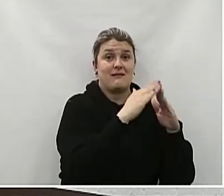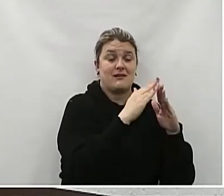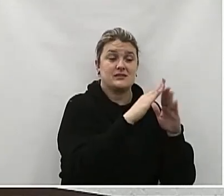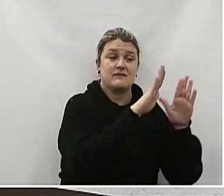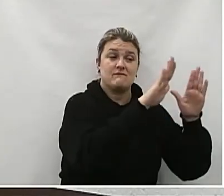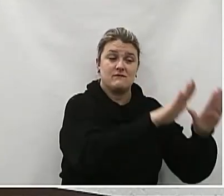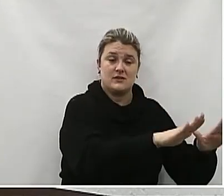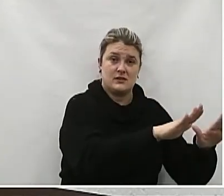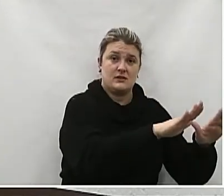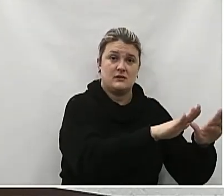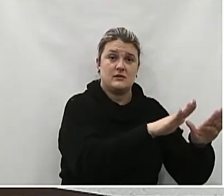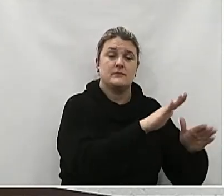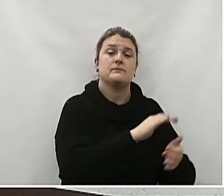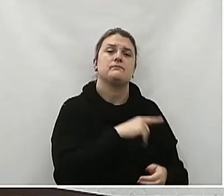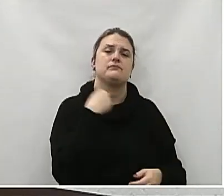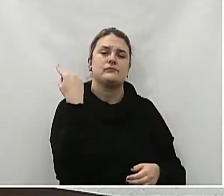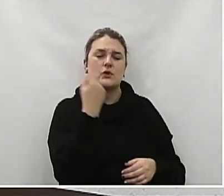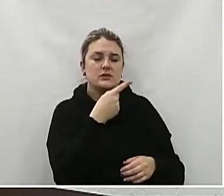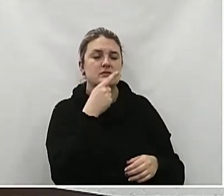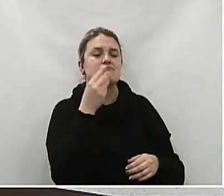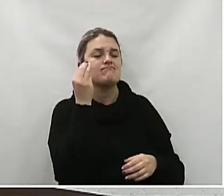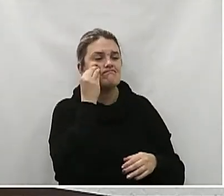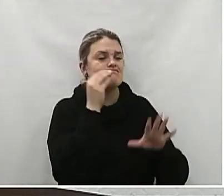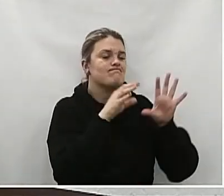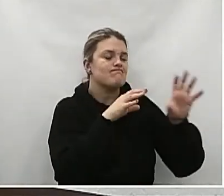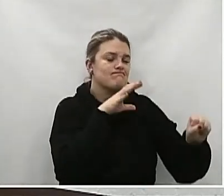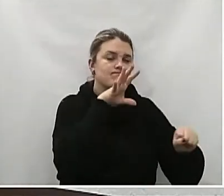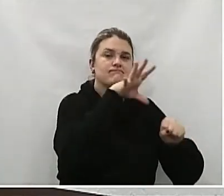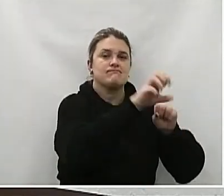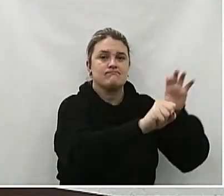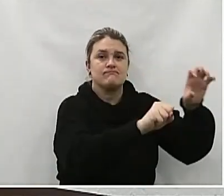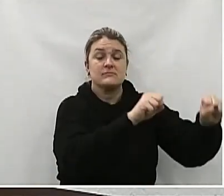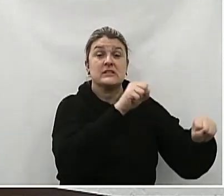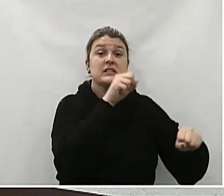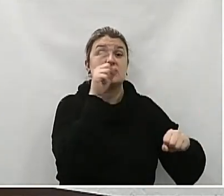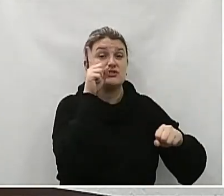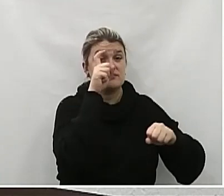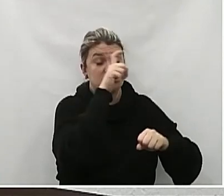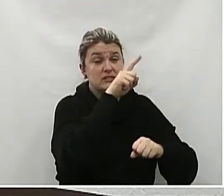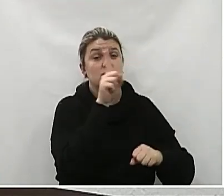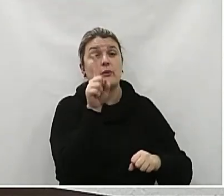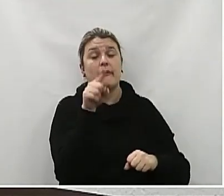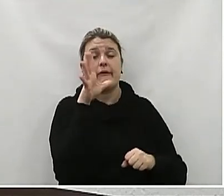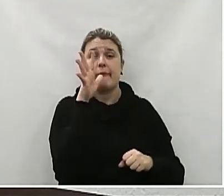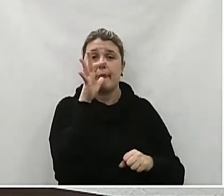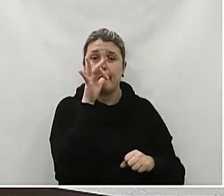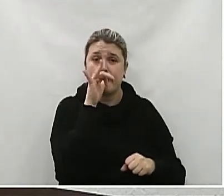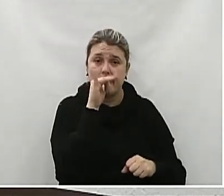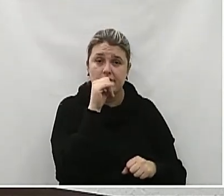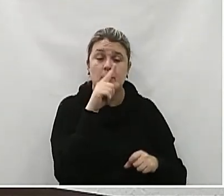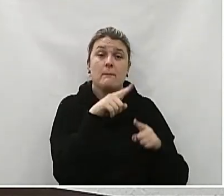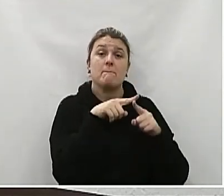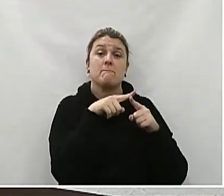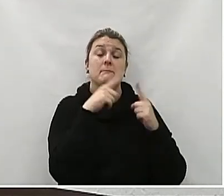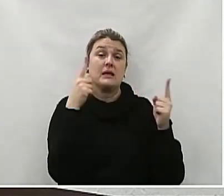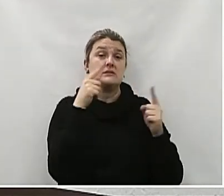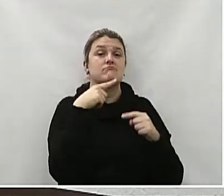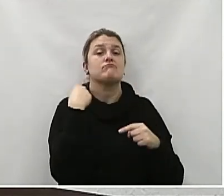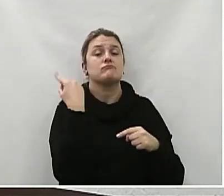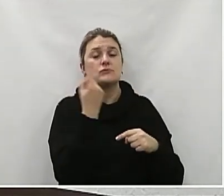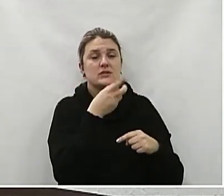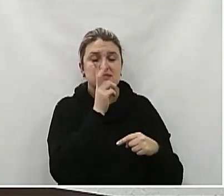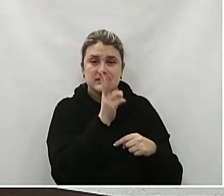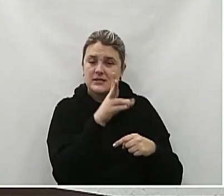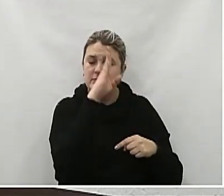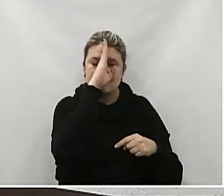Então a gente vai galgando isso É difícil, é difícil, é demorado Mas nós estamos